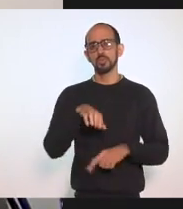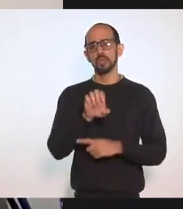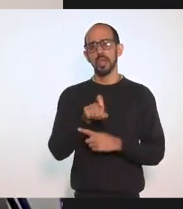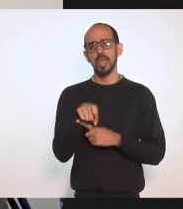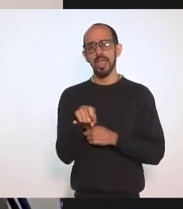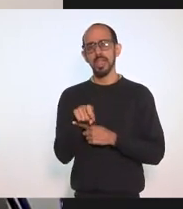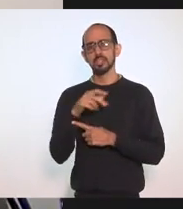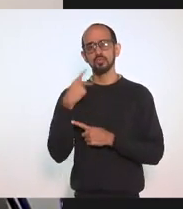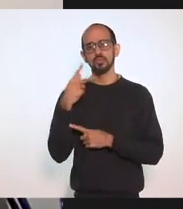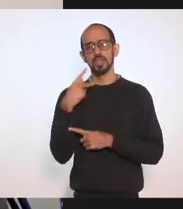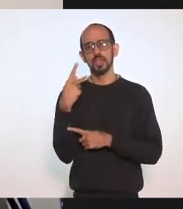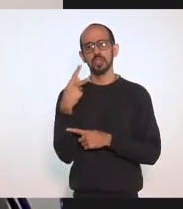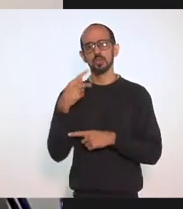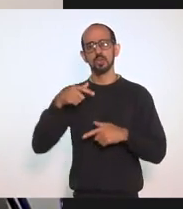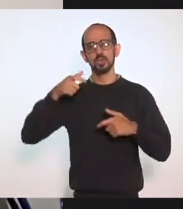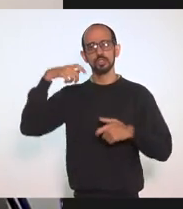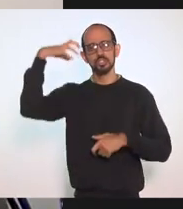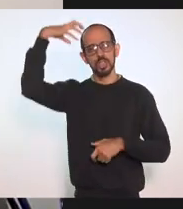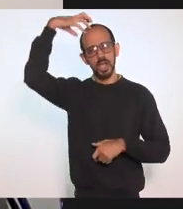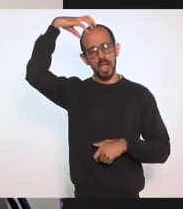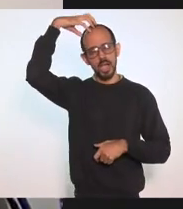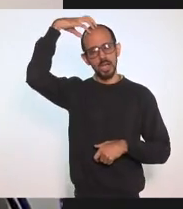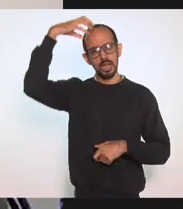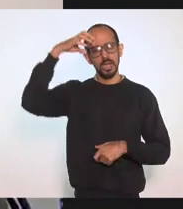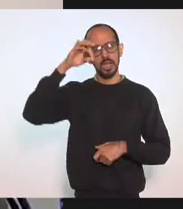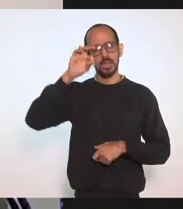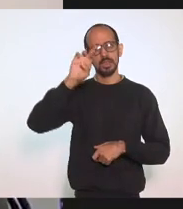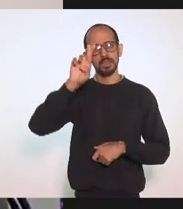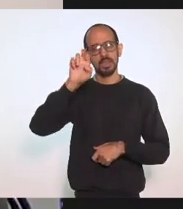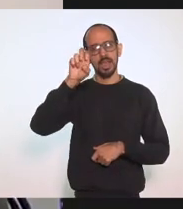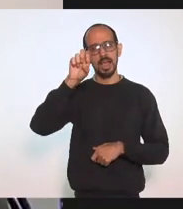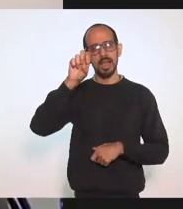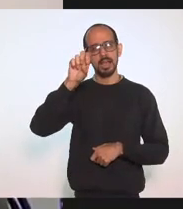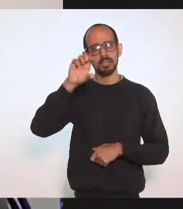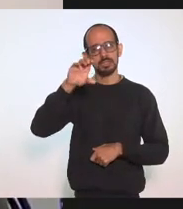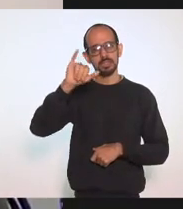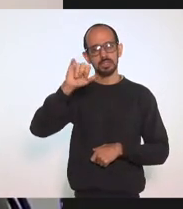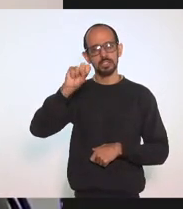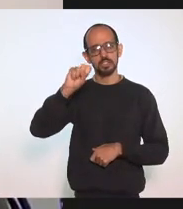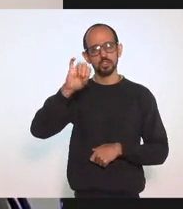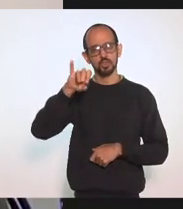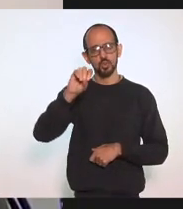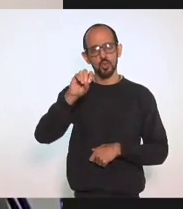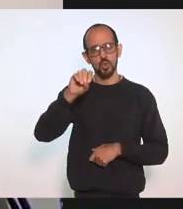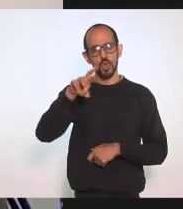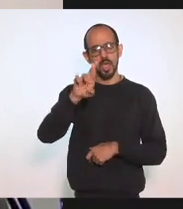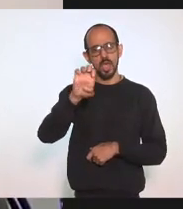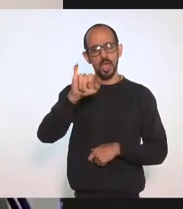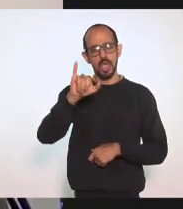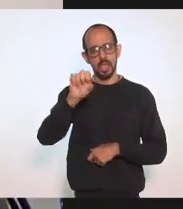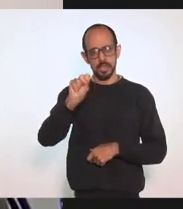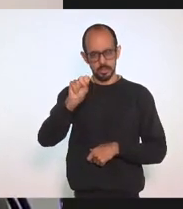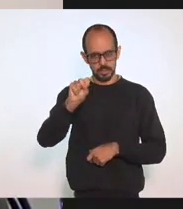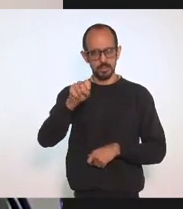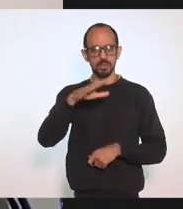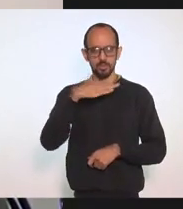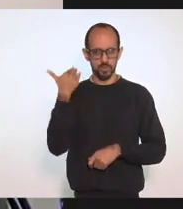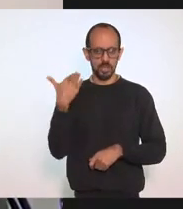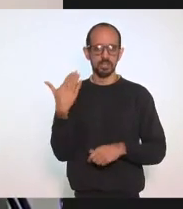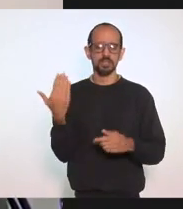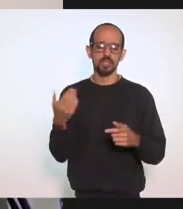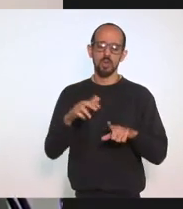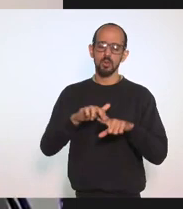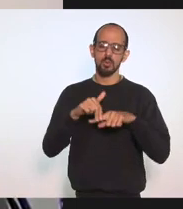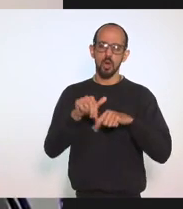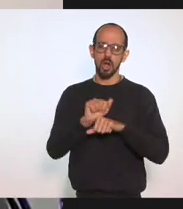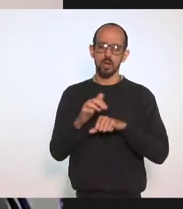-vereador De Angra dos Reis Tarcísio Reis Que também Veio a óbito Pelo